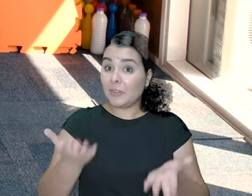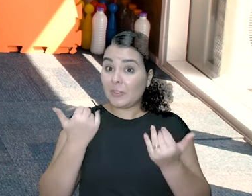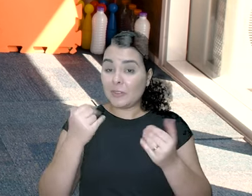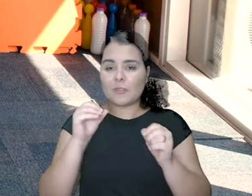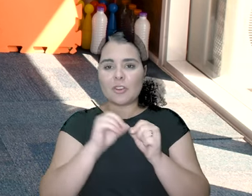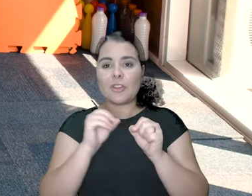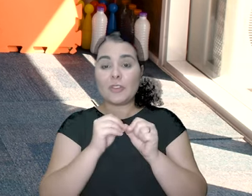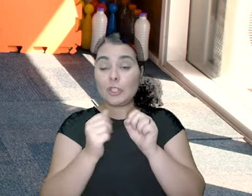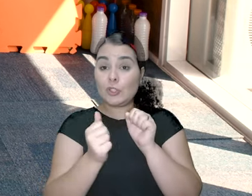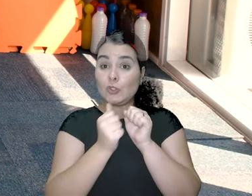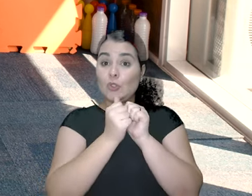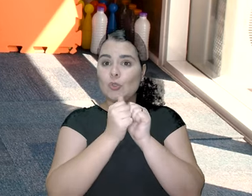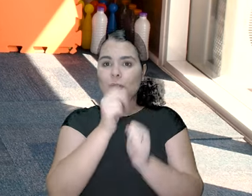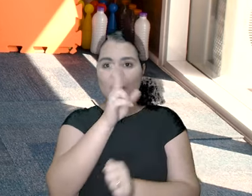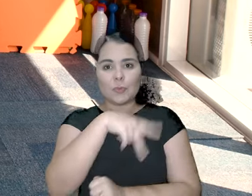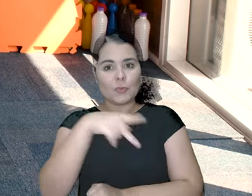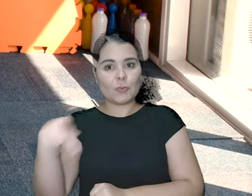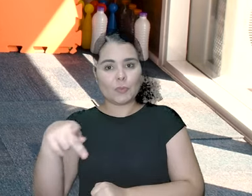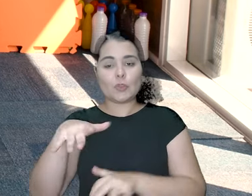E foi!